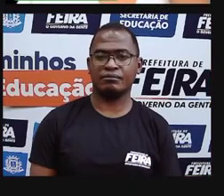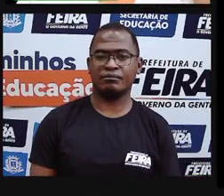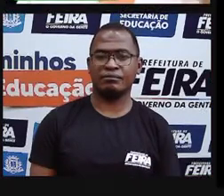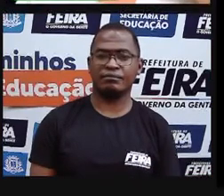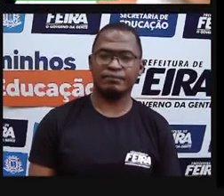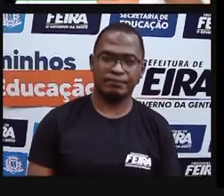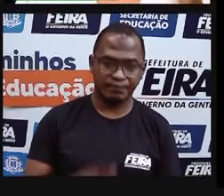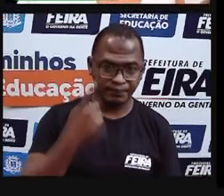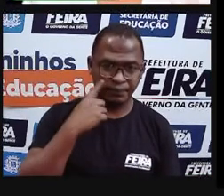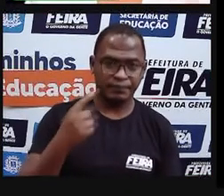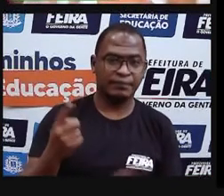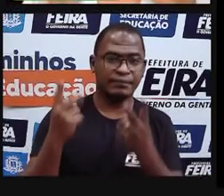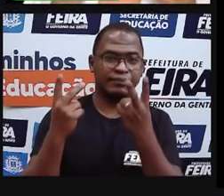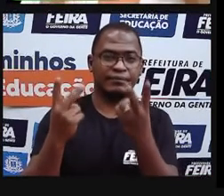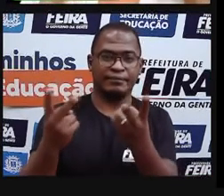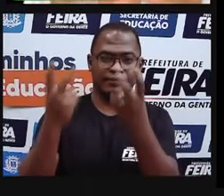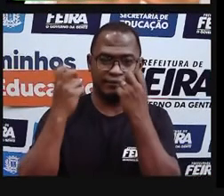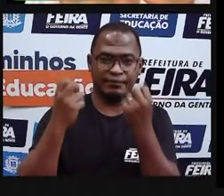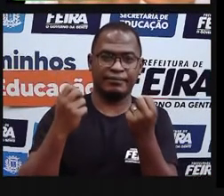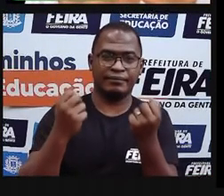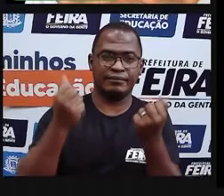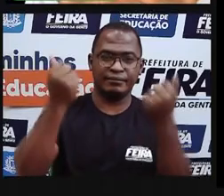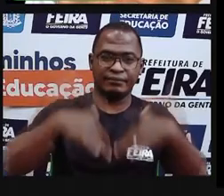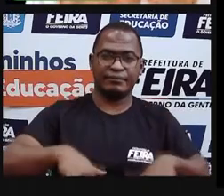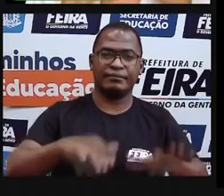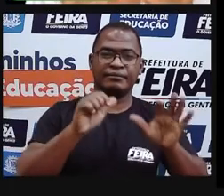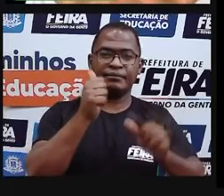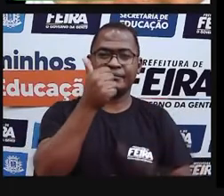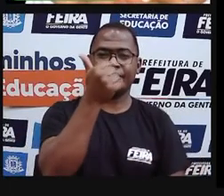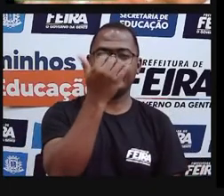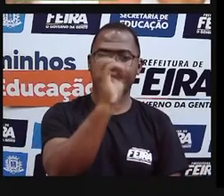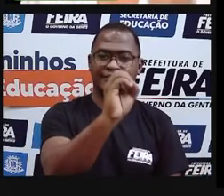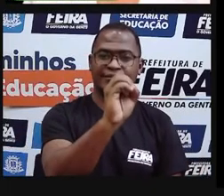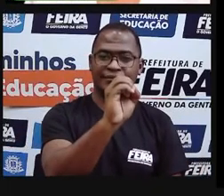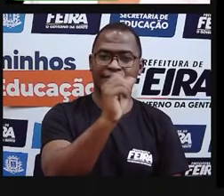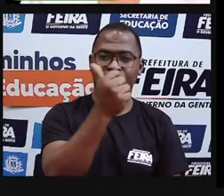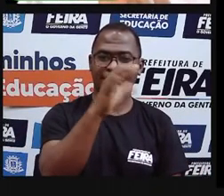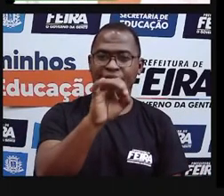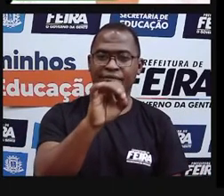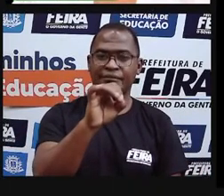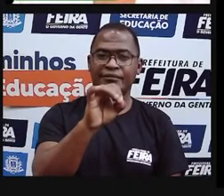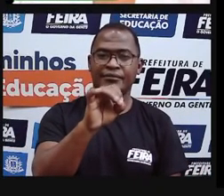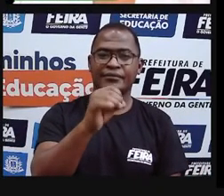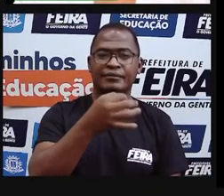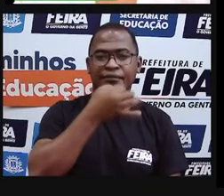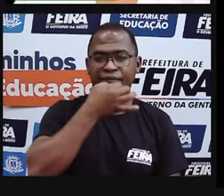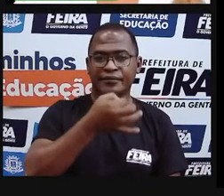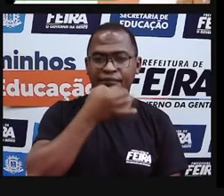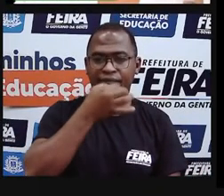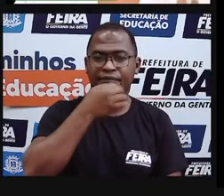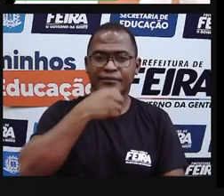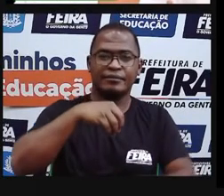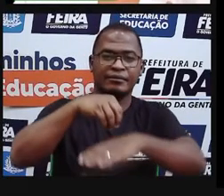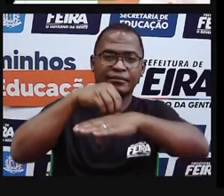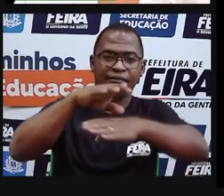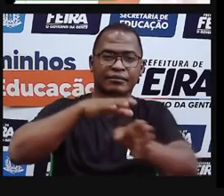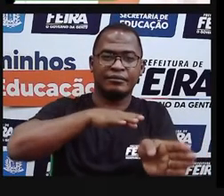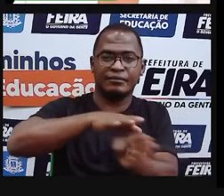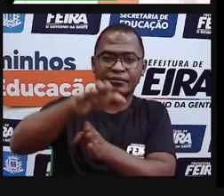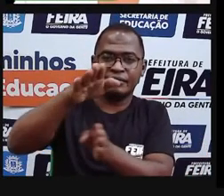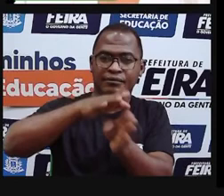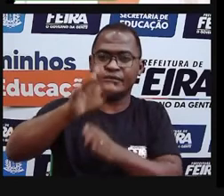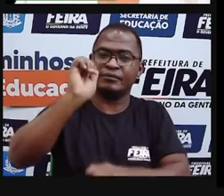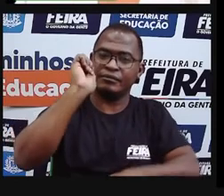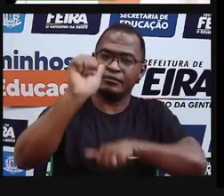Então é isso, gente. Nós trouxemos aqui dez dicas para vocês, para melhorar a alimentação, para melhorar a saúde.